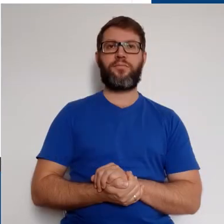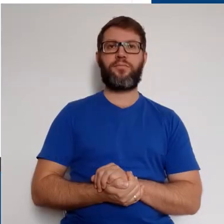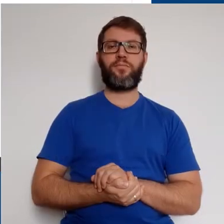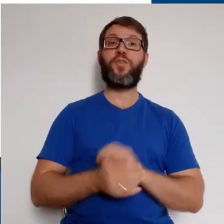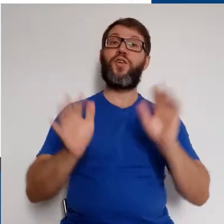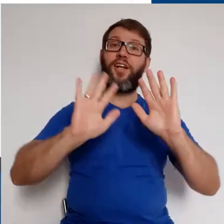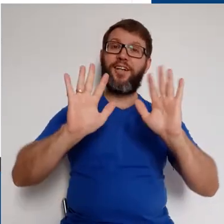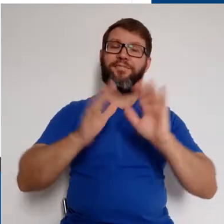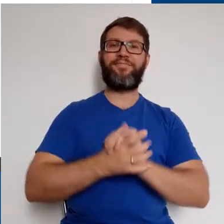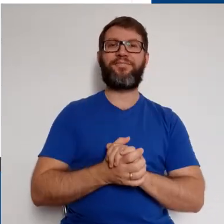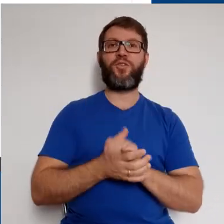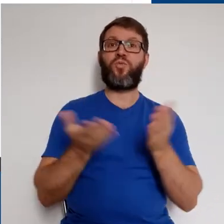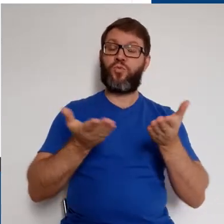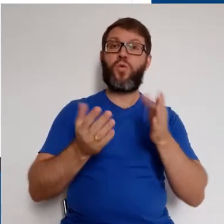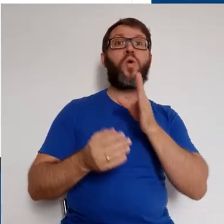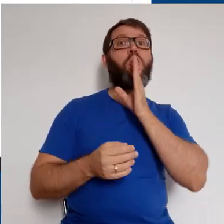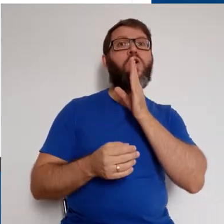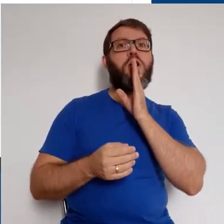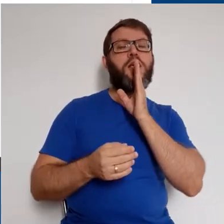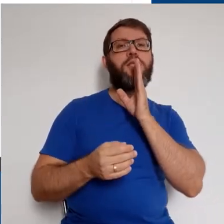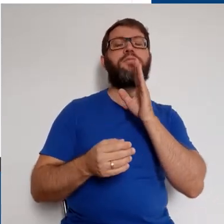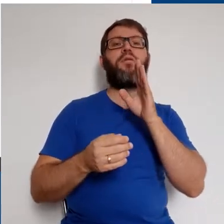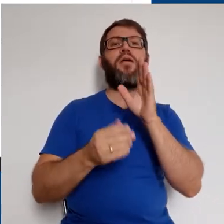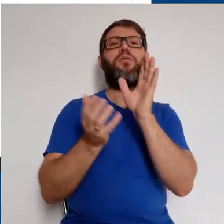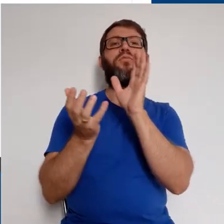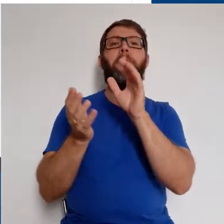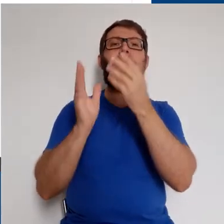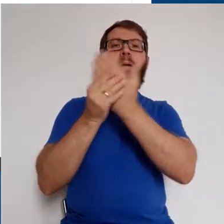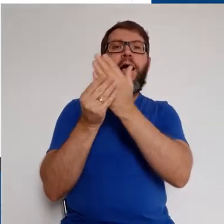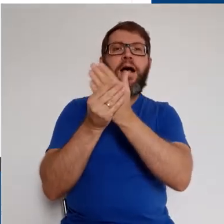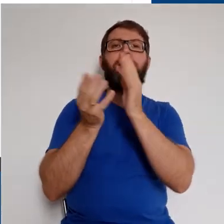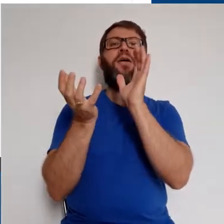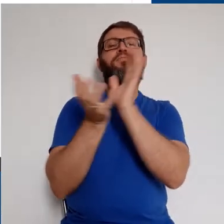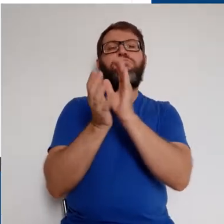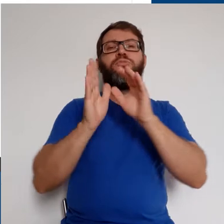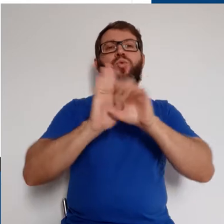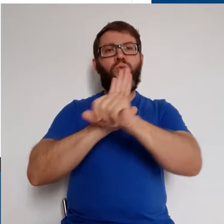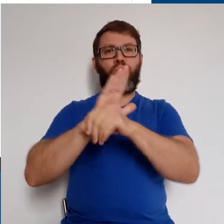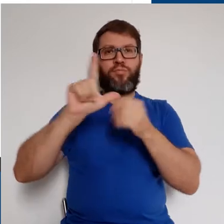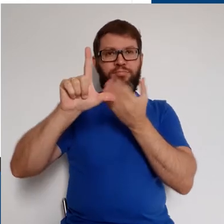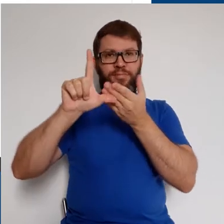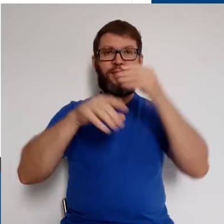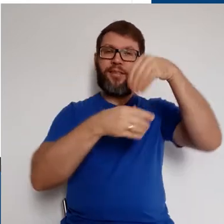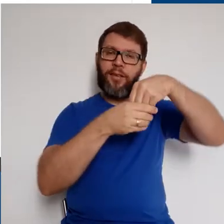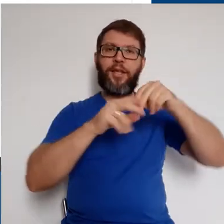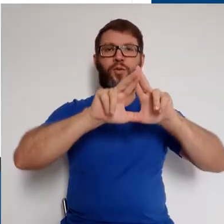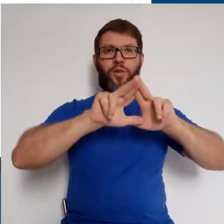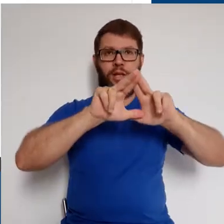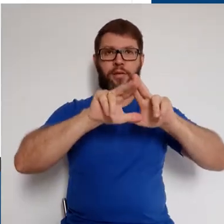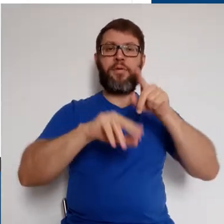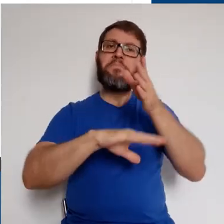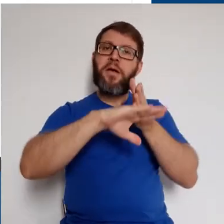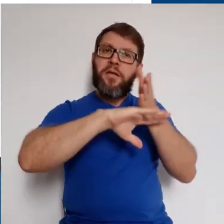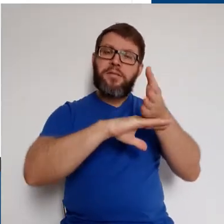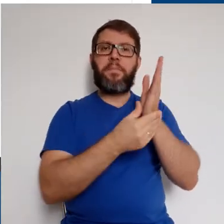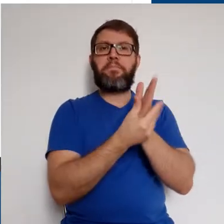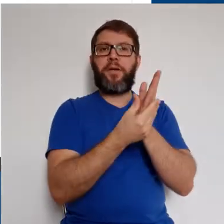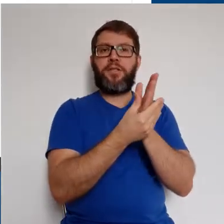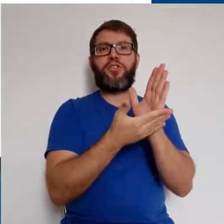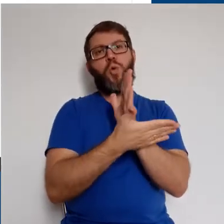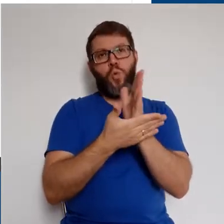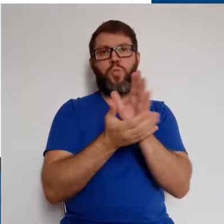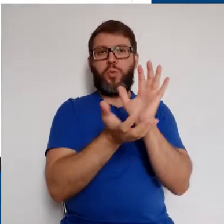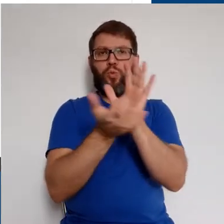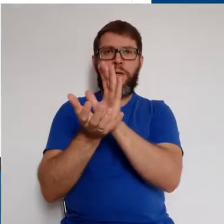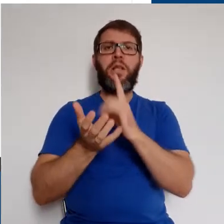Olá, vamos conhecer as pastas das turmas do Classroom no Google Drive. Para acessar a pasta de alguma das nossas turmas,